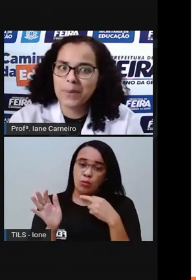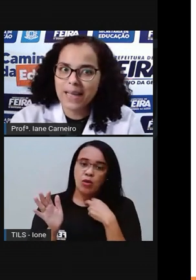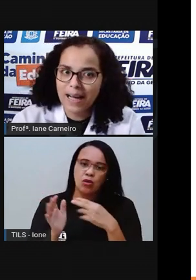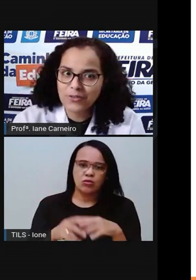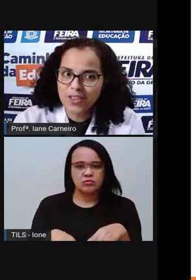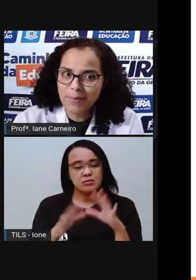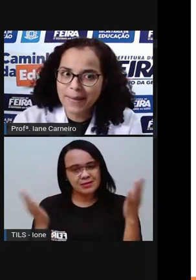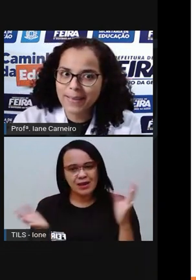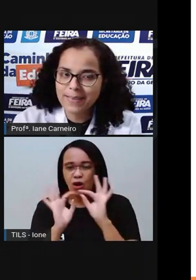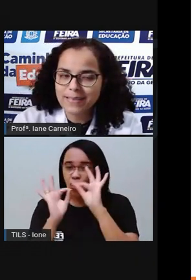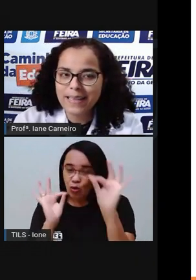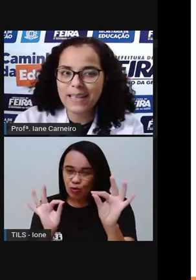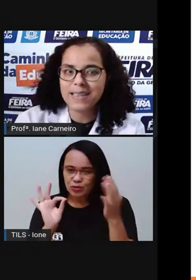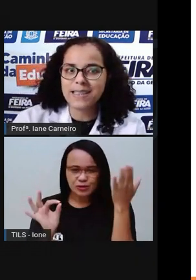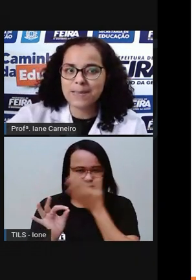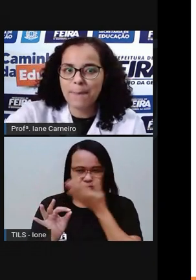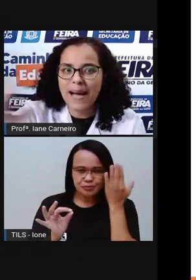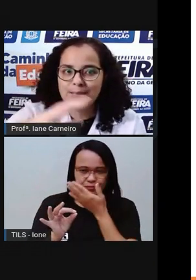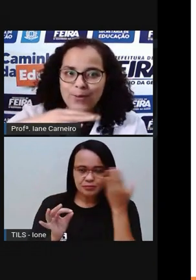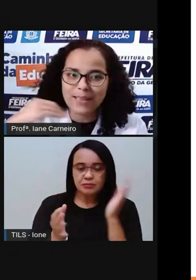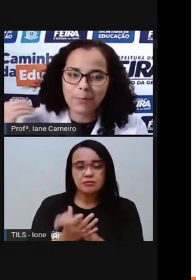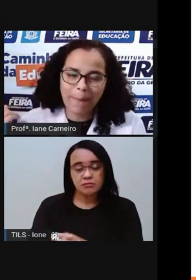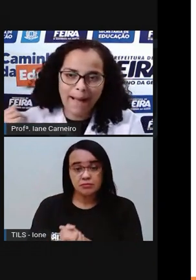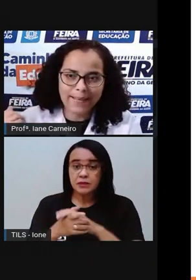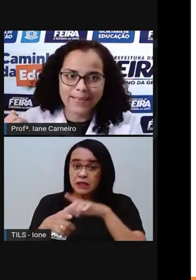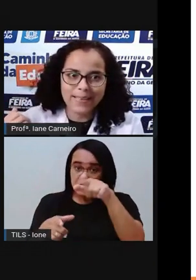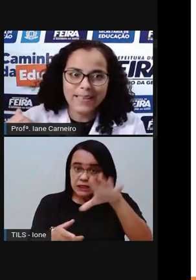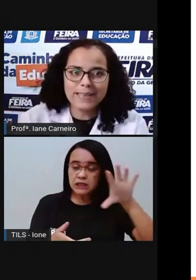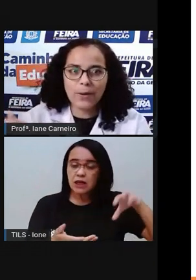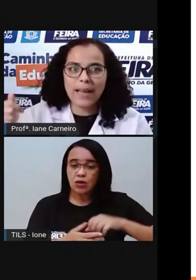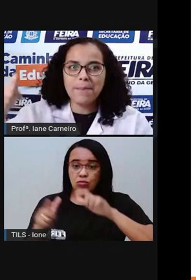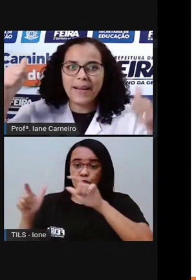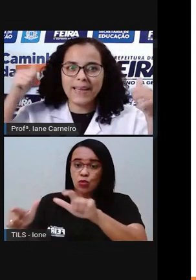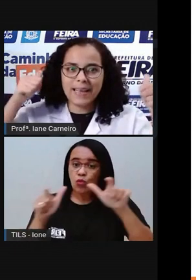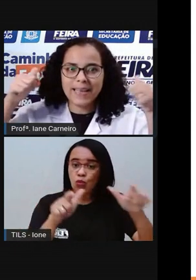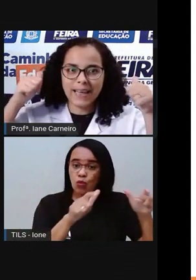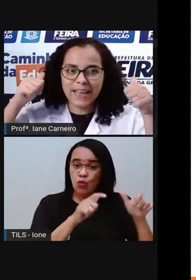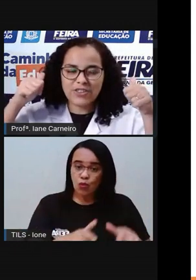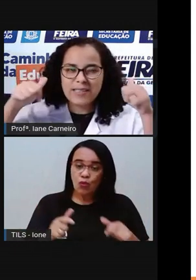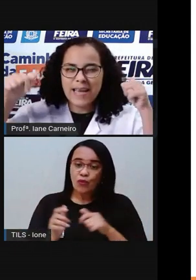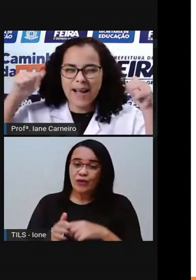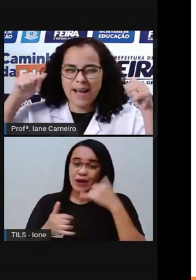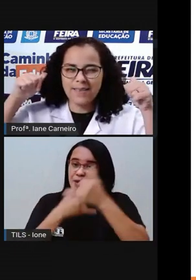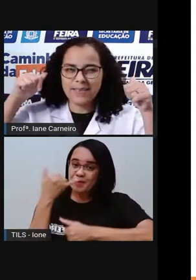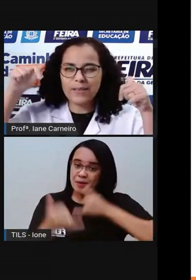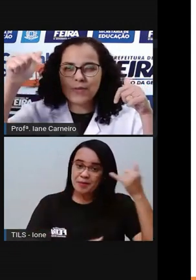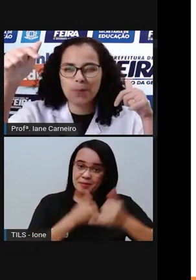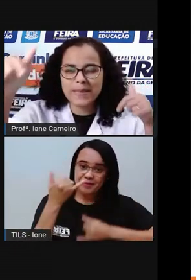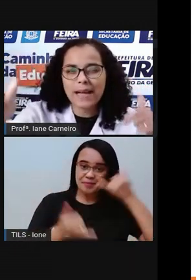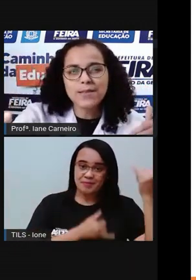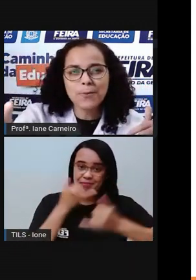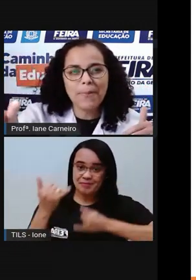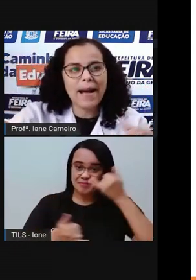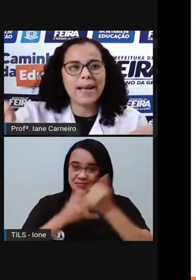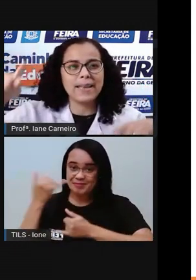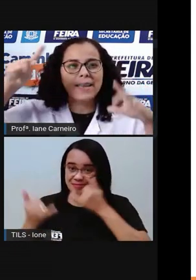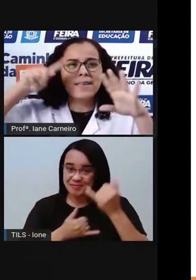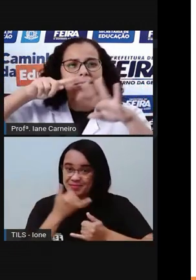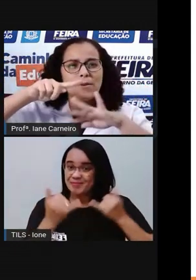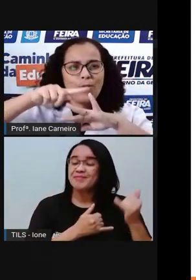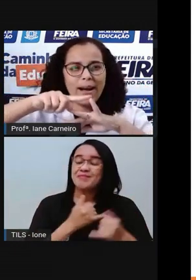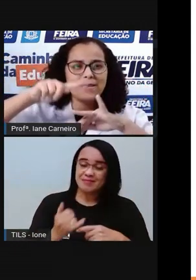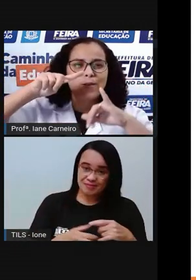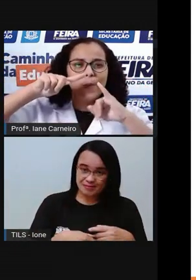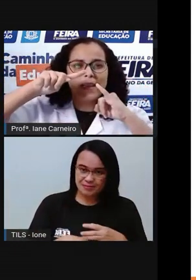os combinados também, né? Nesse espaço lá do parque. Então, lembra aí lá da igreja. Será que os combinados do parque